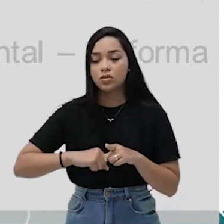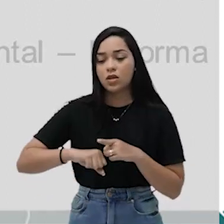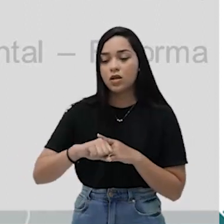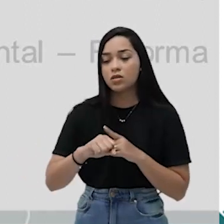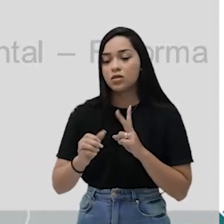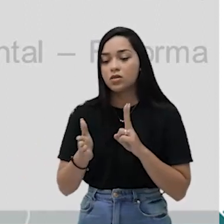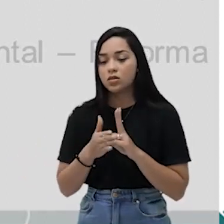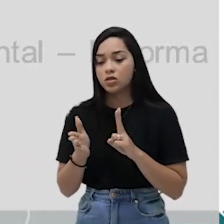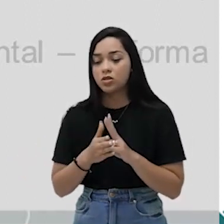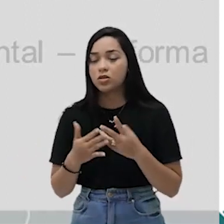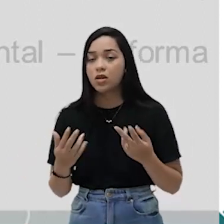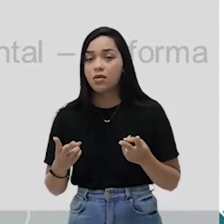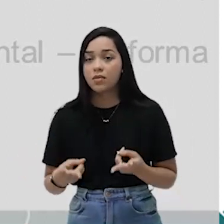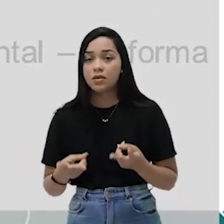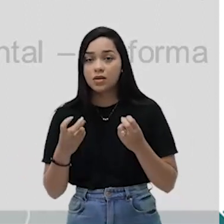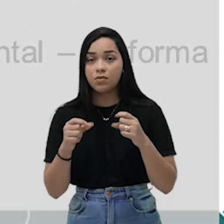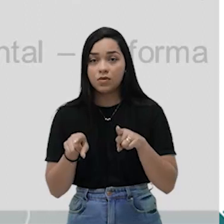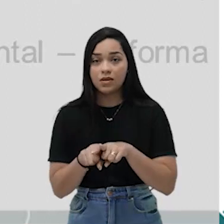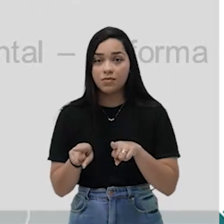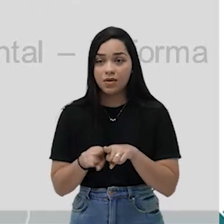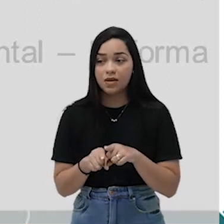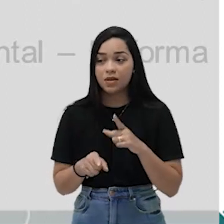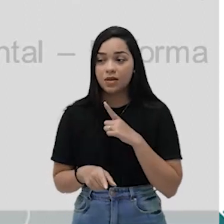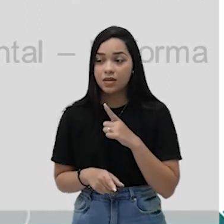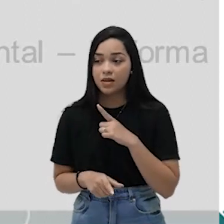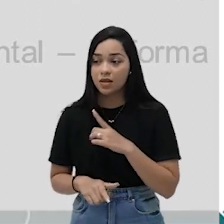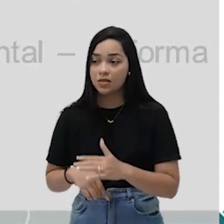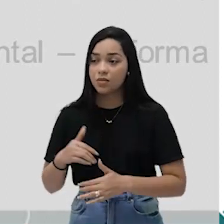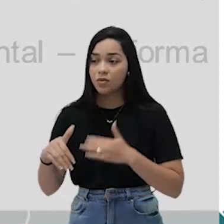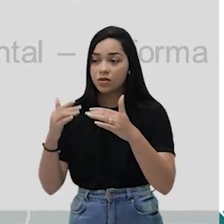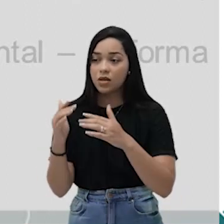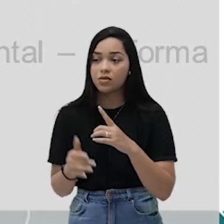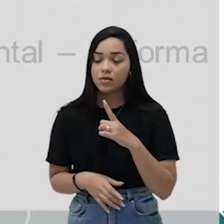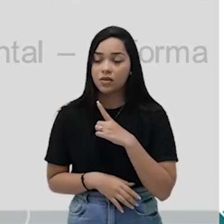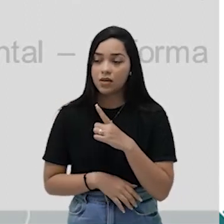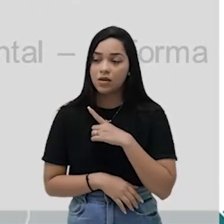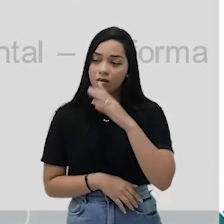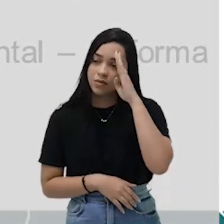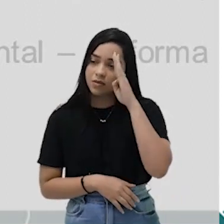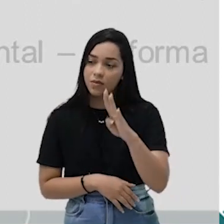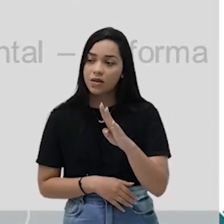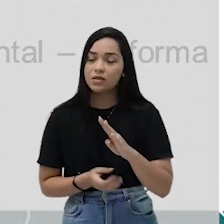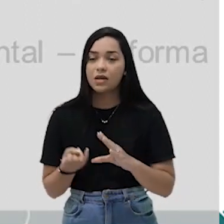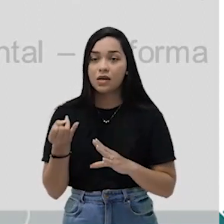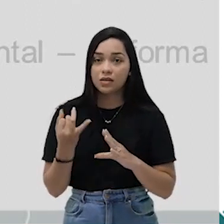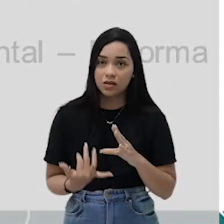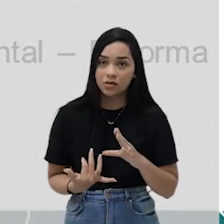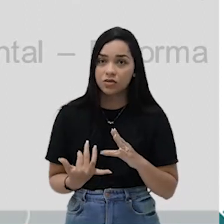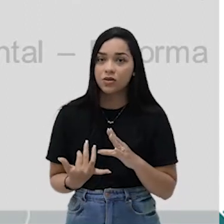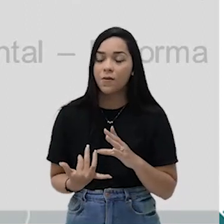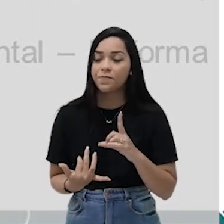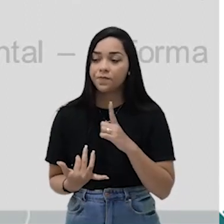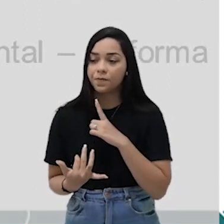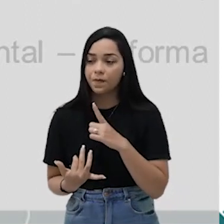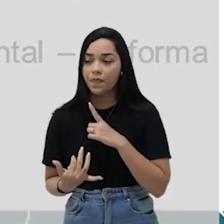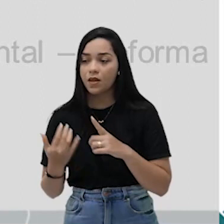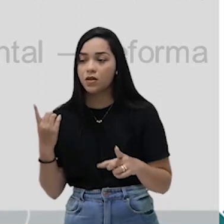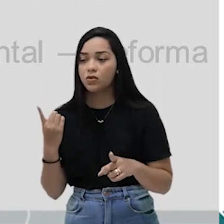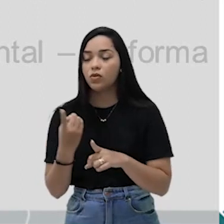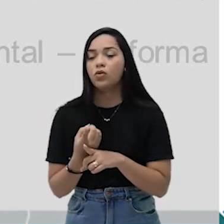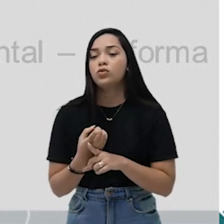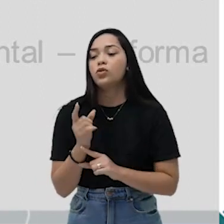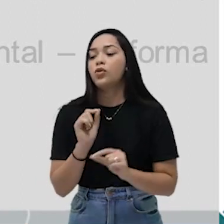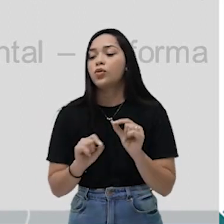indígenas, observe claramente que esse processo, uma das principais características nesse encontro,